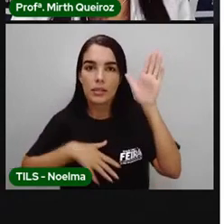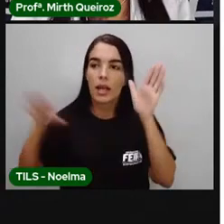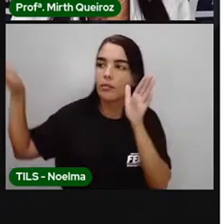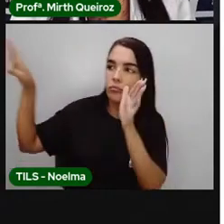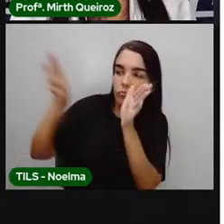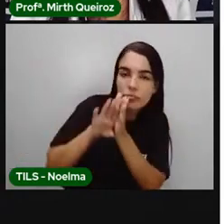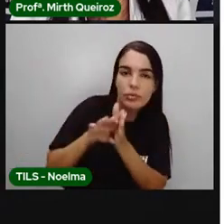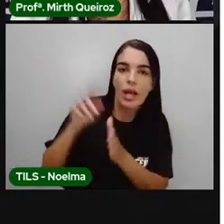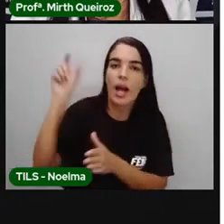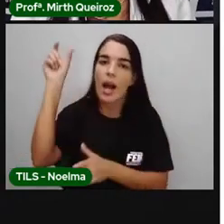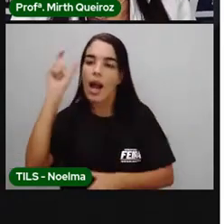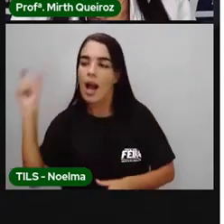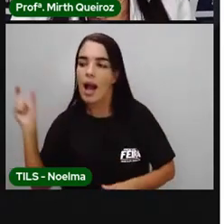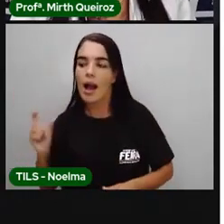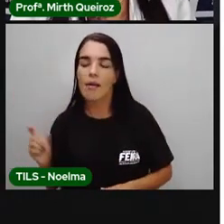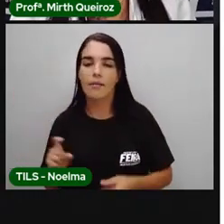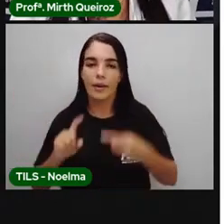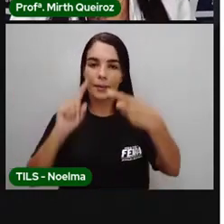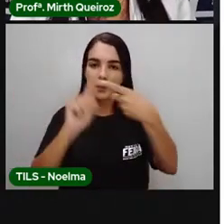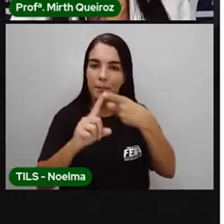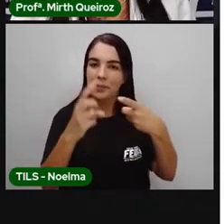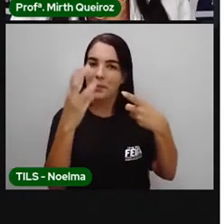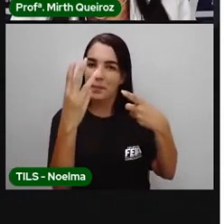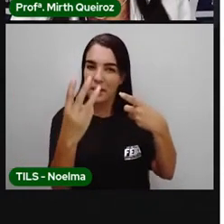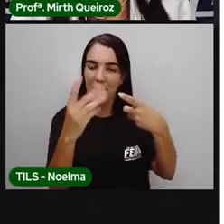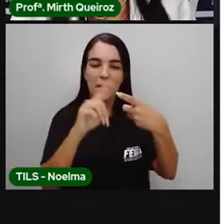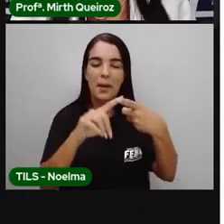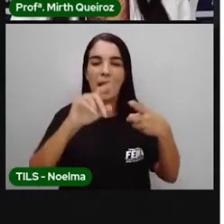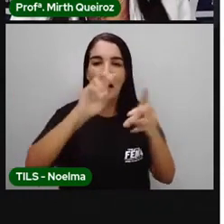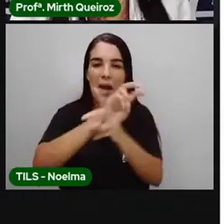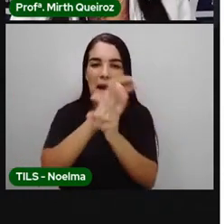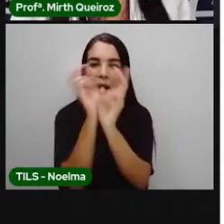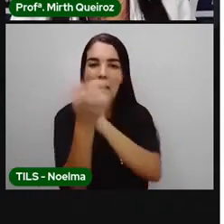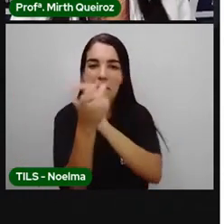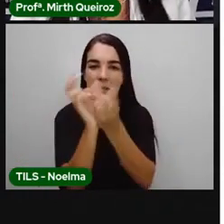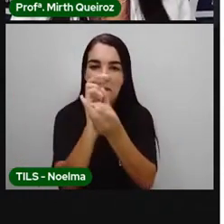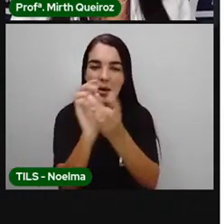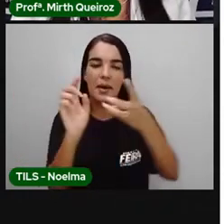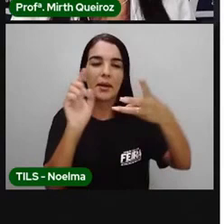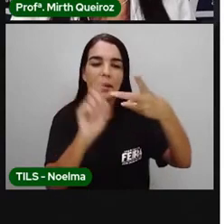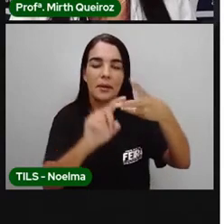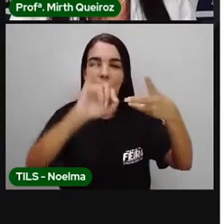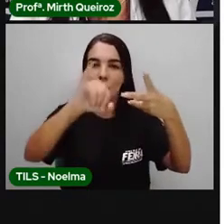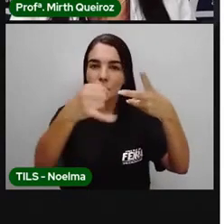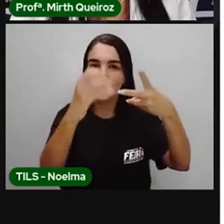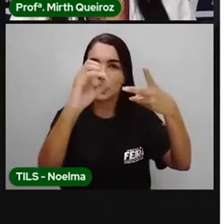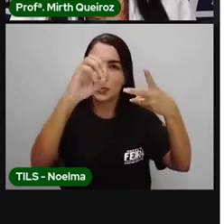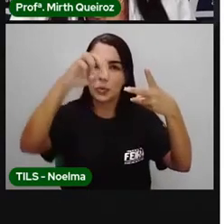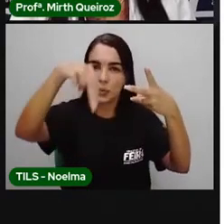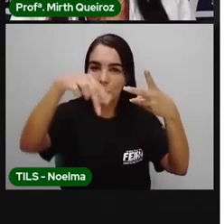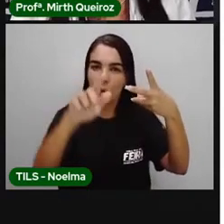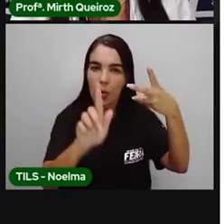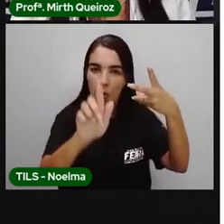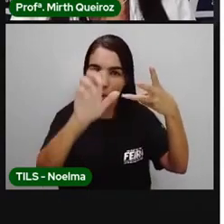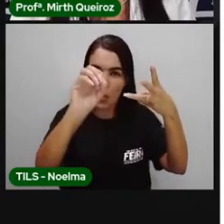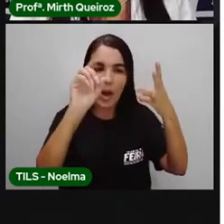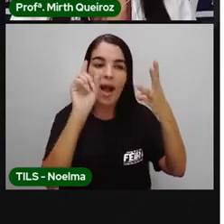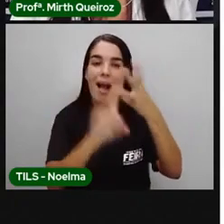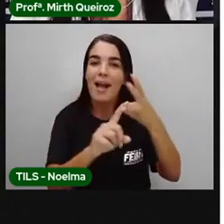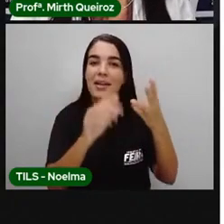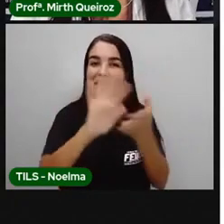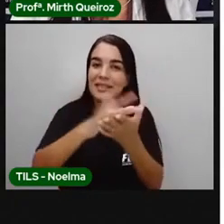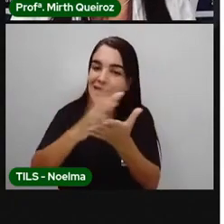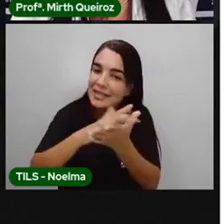sobre três. A capoeira, o jongo e o samba. O samba vocês já conhecem,